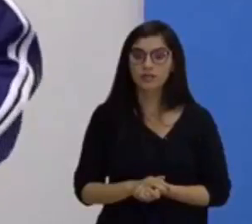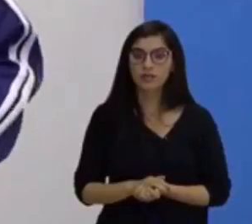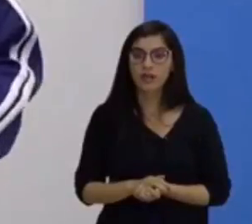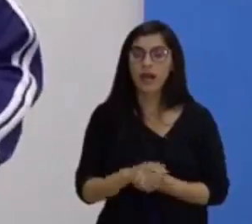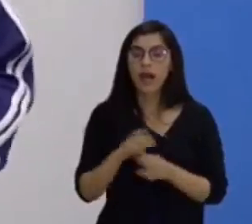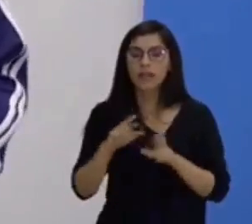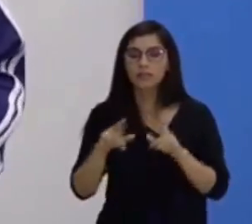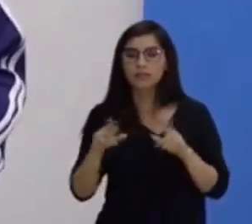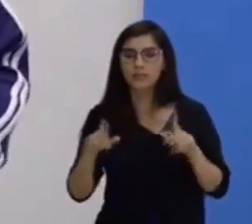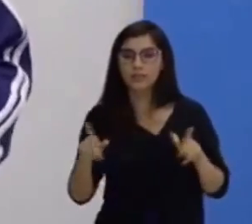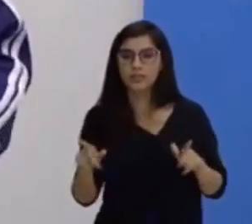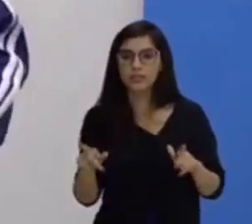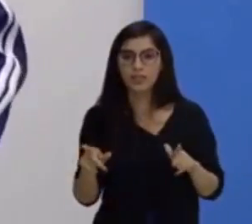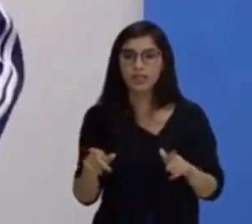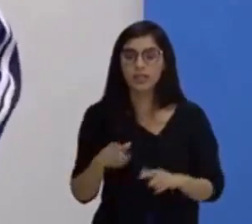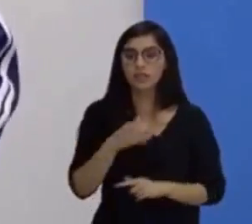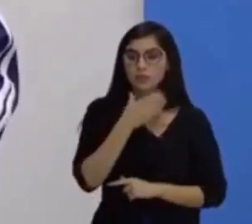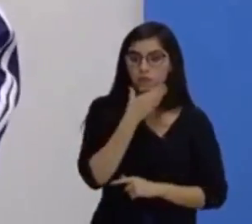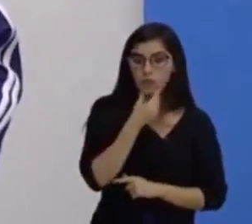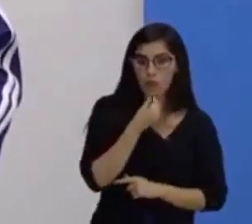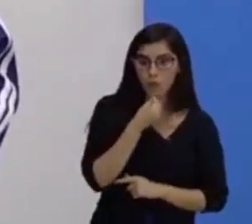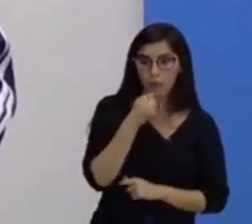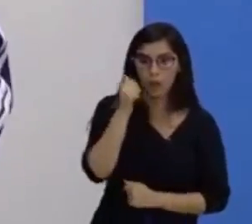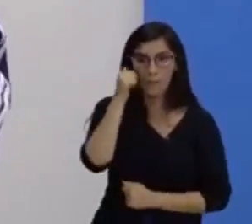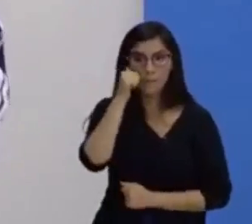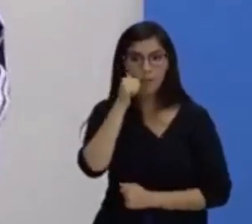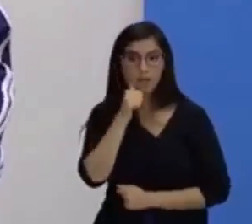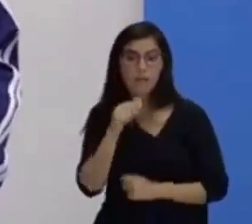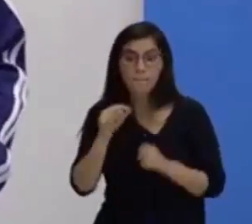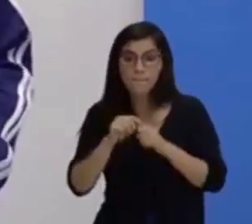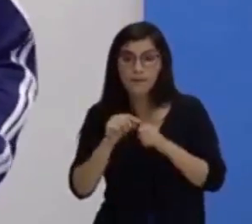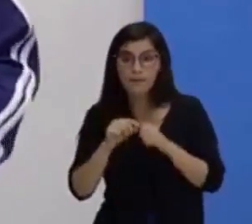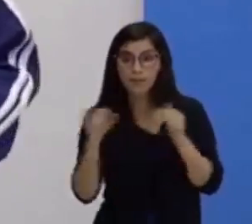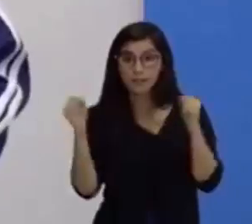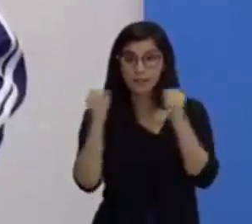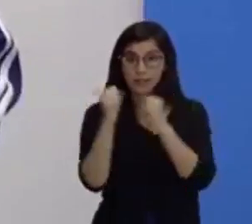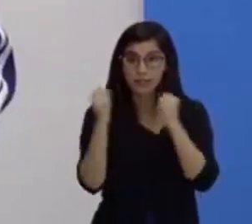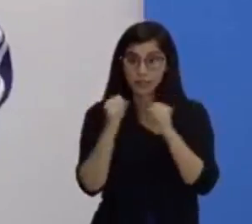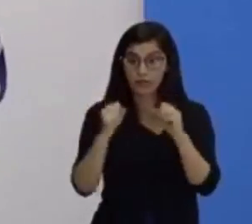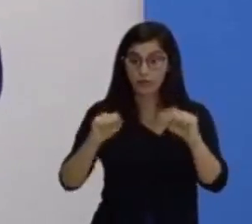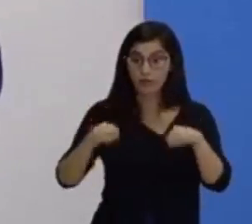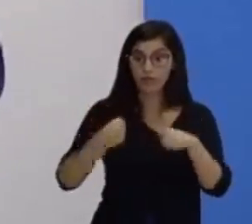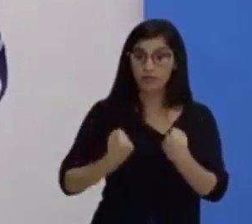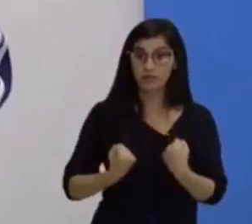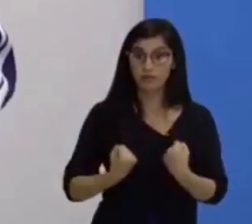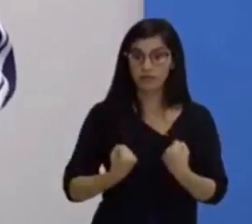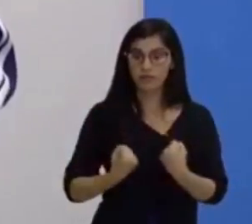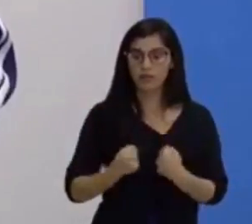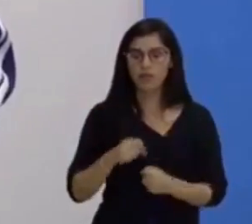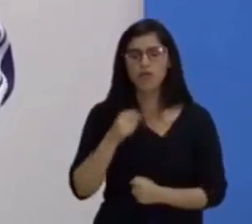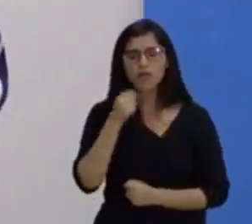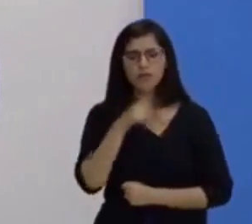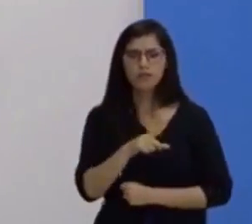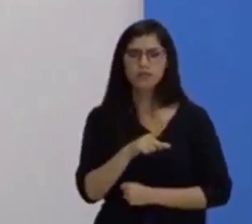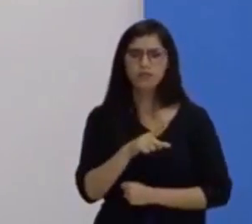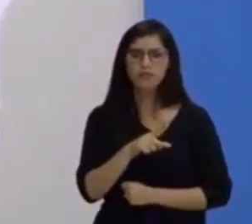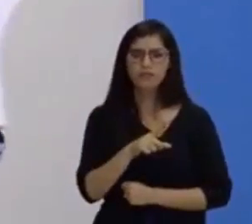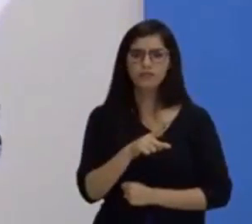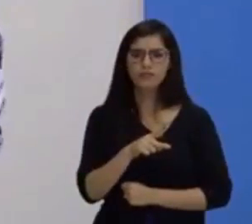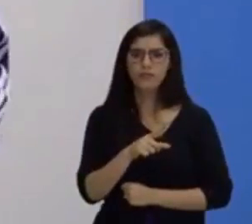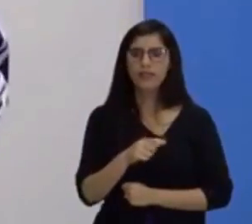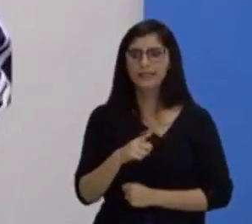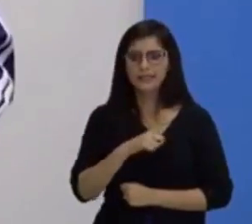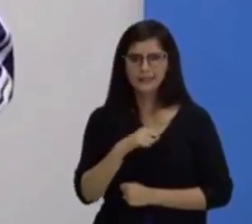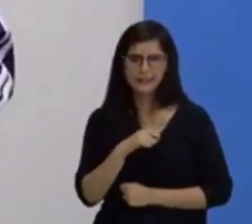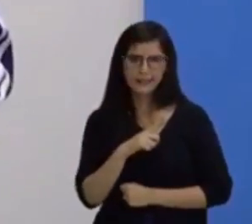alguma diferença entre homem e mulher para fazer e exercer esse tipo de força? O você acha? Você acha